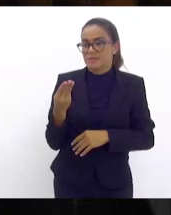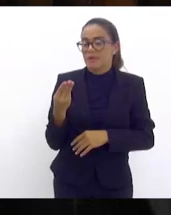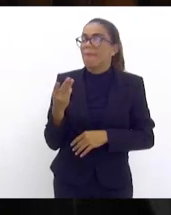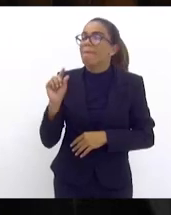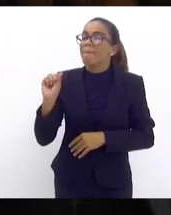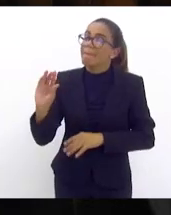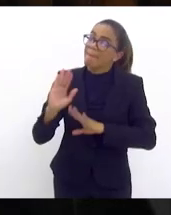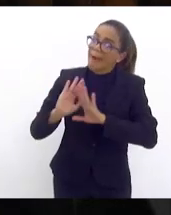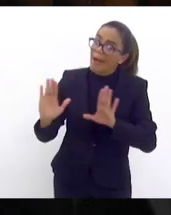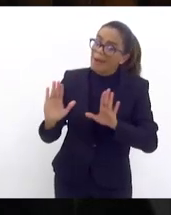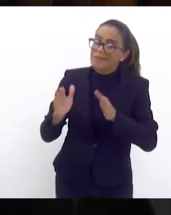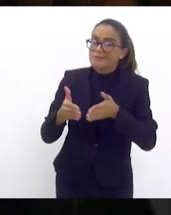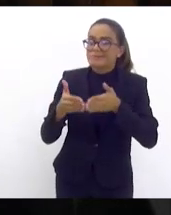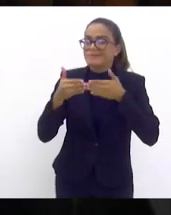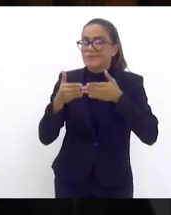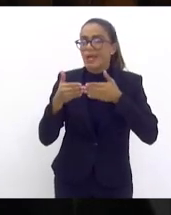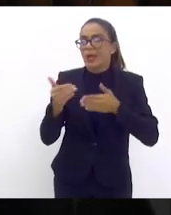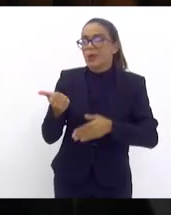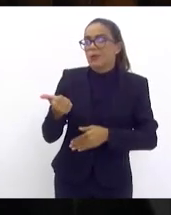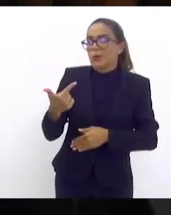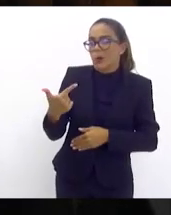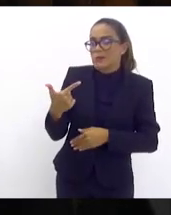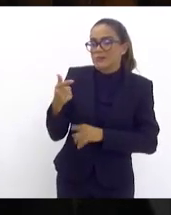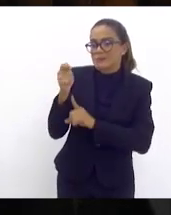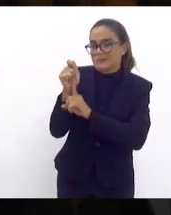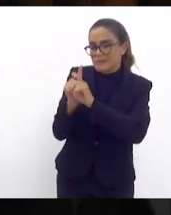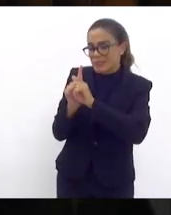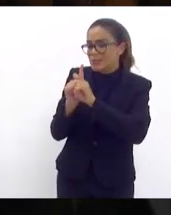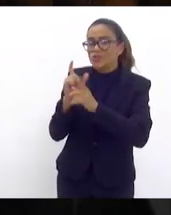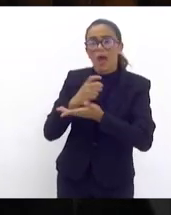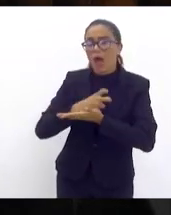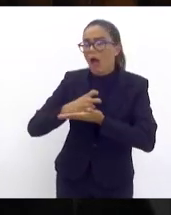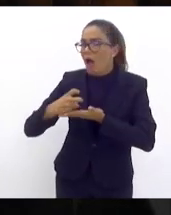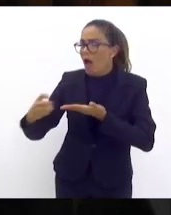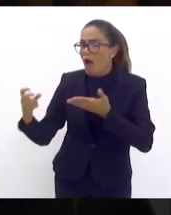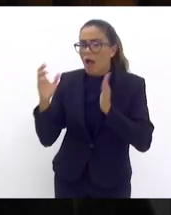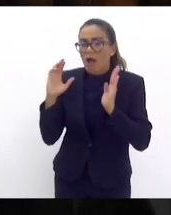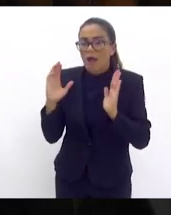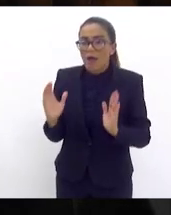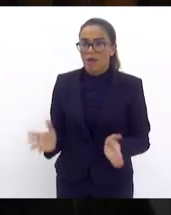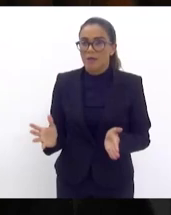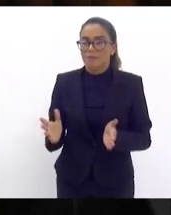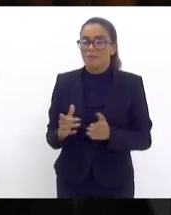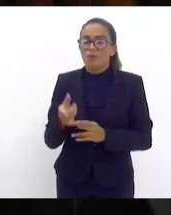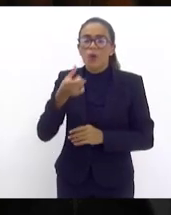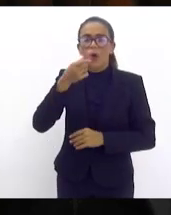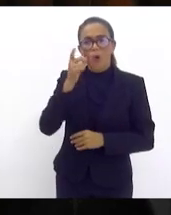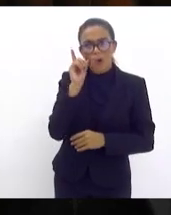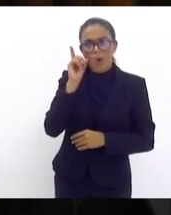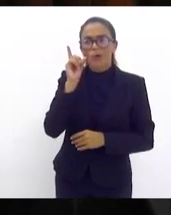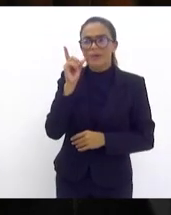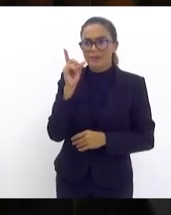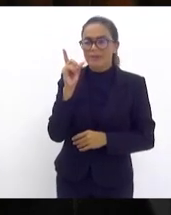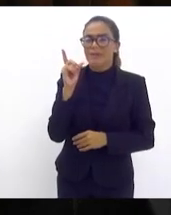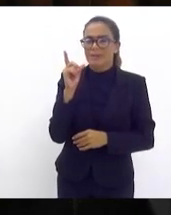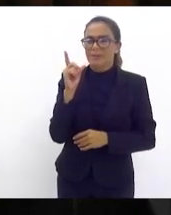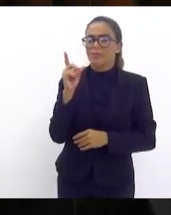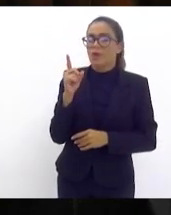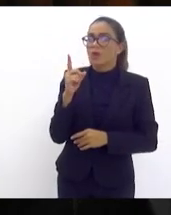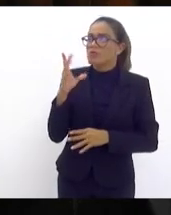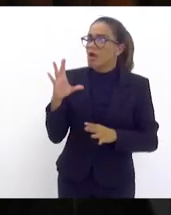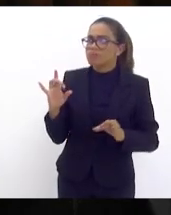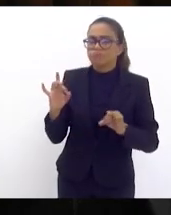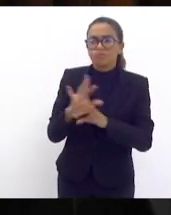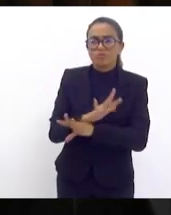meses só que esses 12 meses venceram acabei de falar aqui ontem fez um